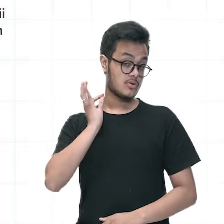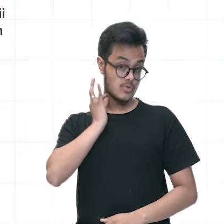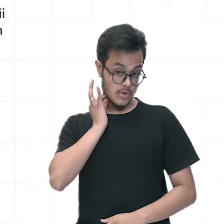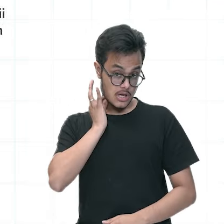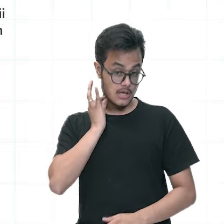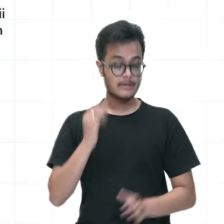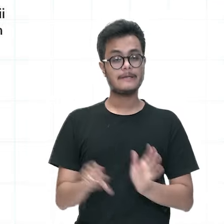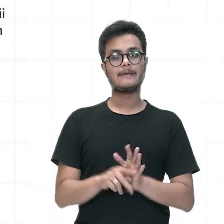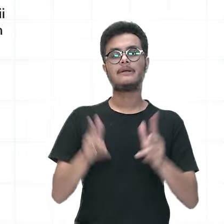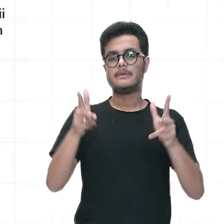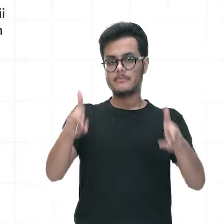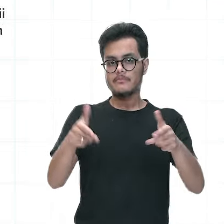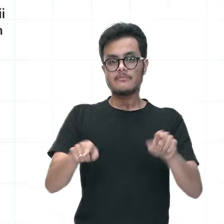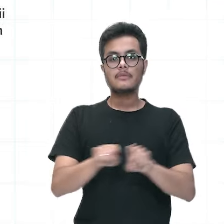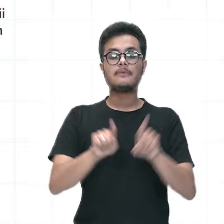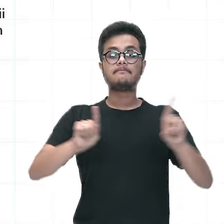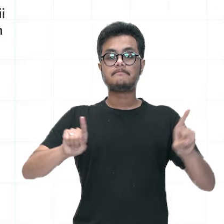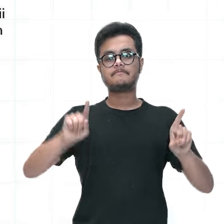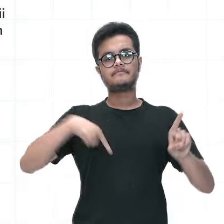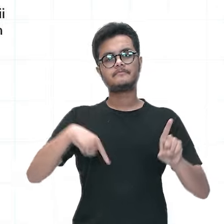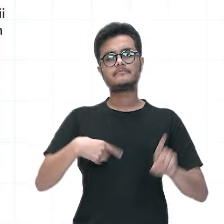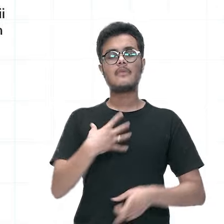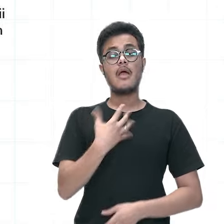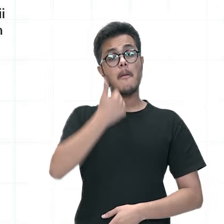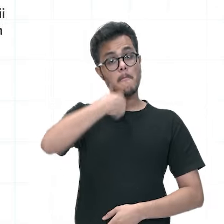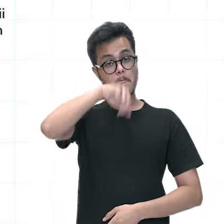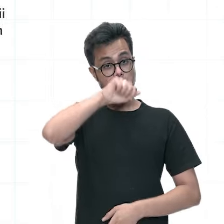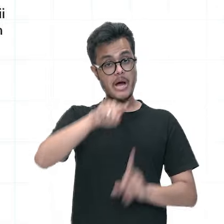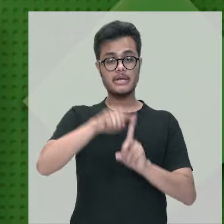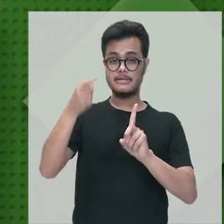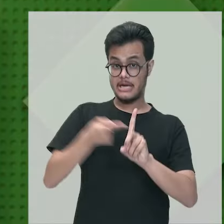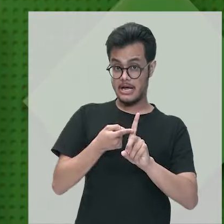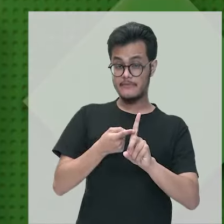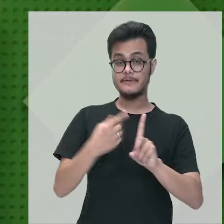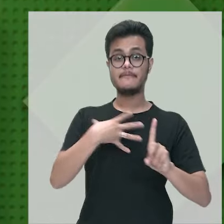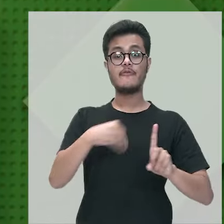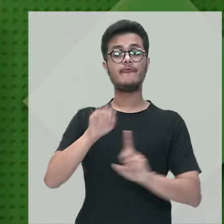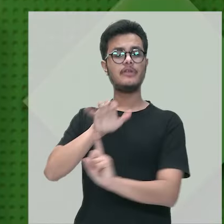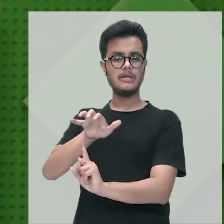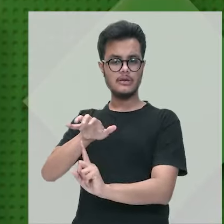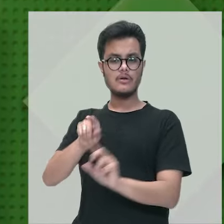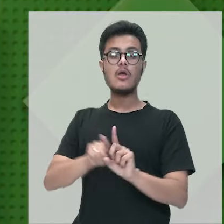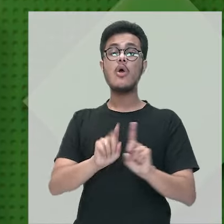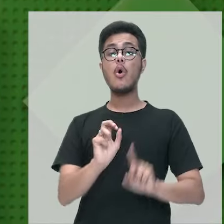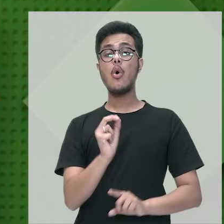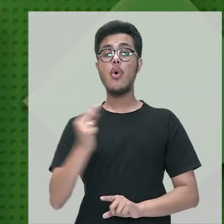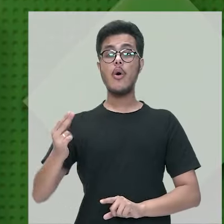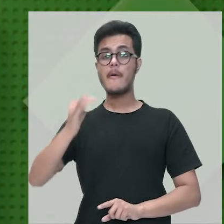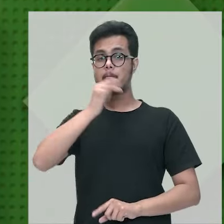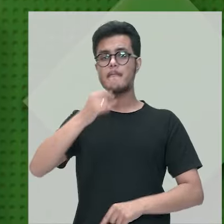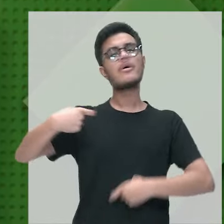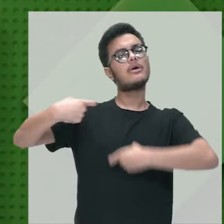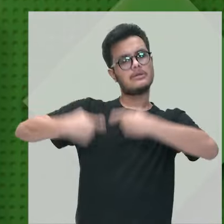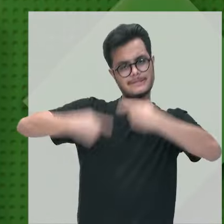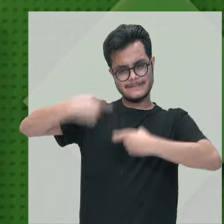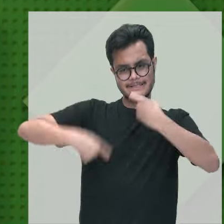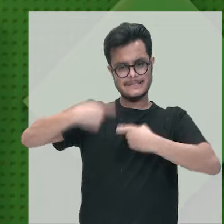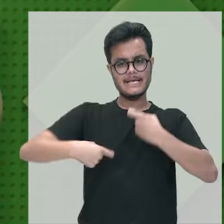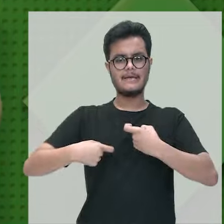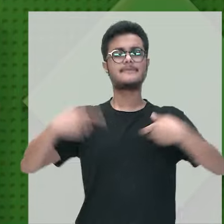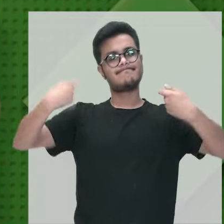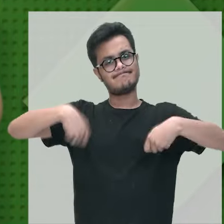Ou o Aedes aegypti, a gente vai ter aí outras formas de transmissão que precisam de atenção. Então, no caso da mãe